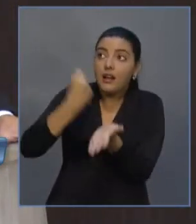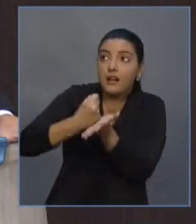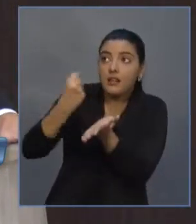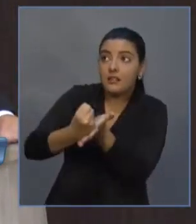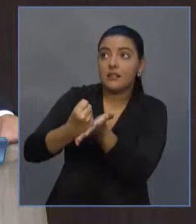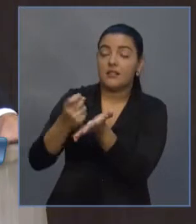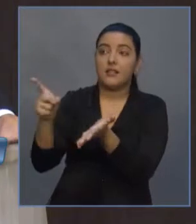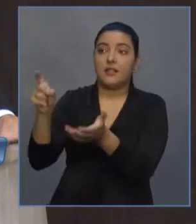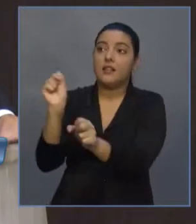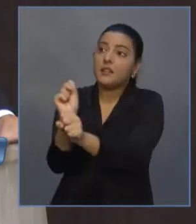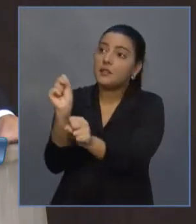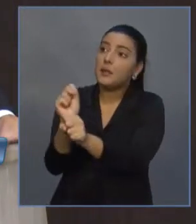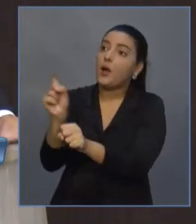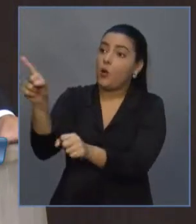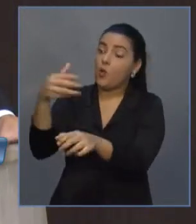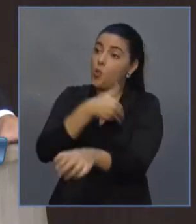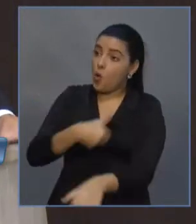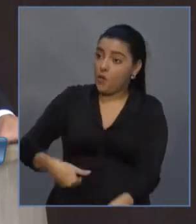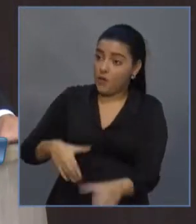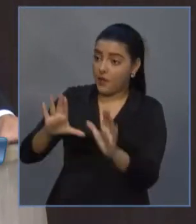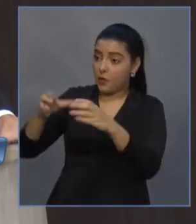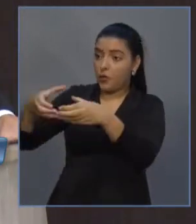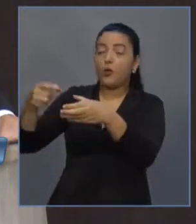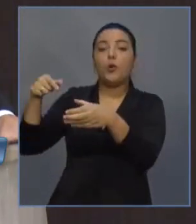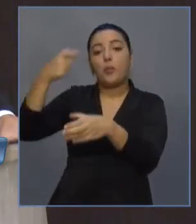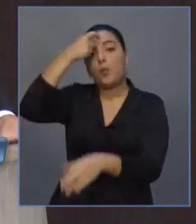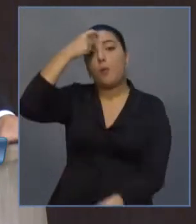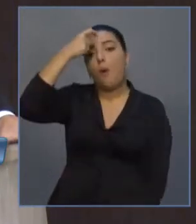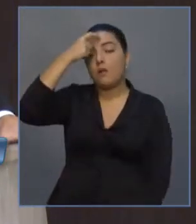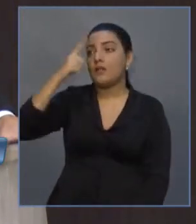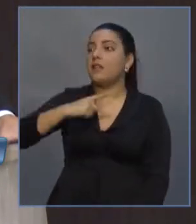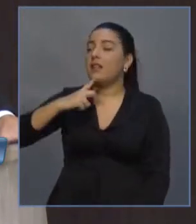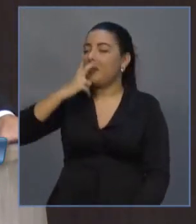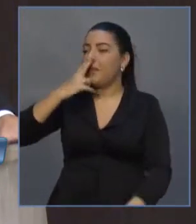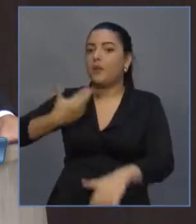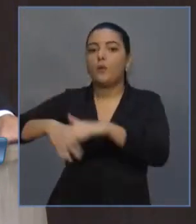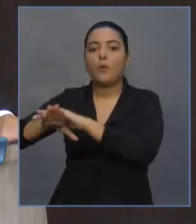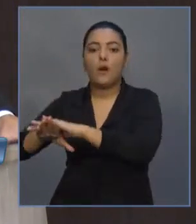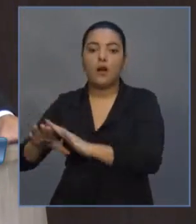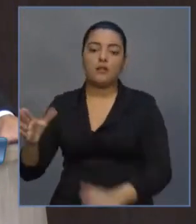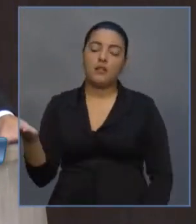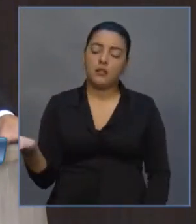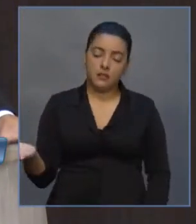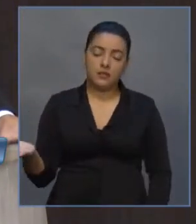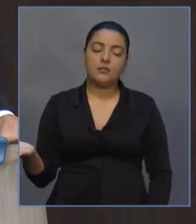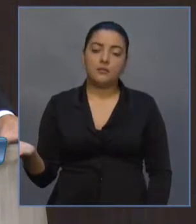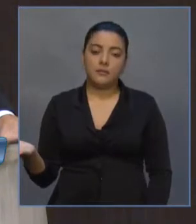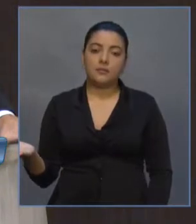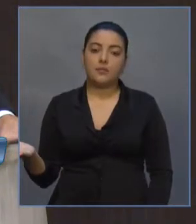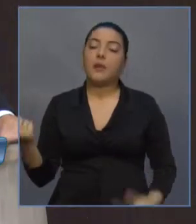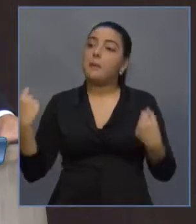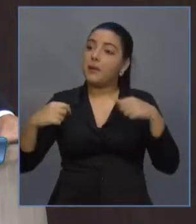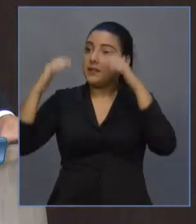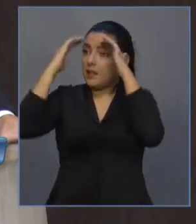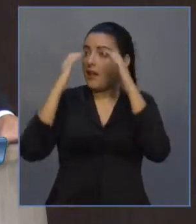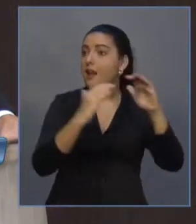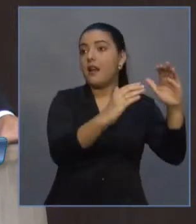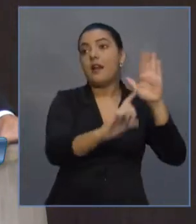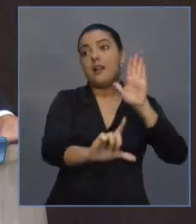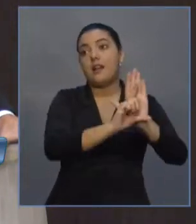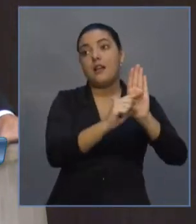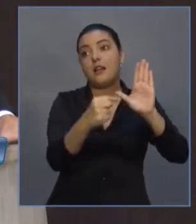que queremos que o bom senso, o bom senso e o respeito à legalidade